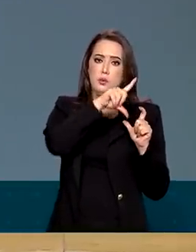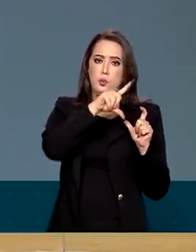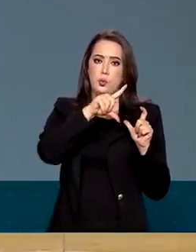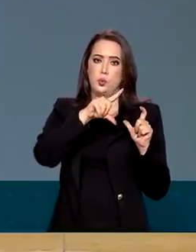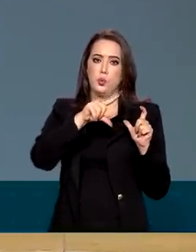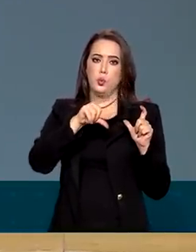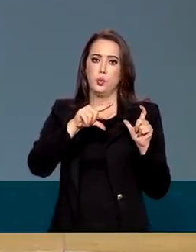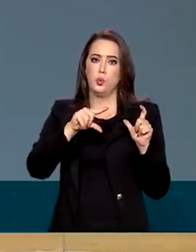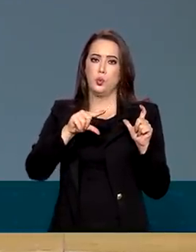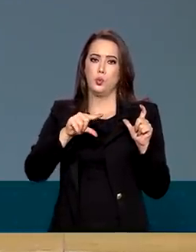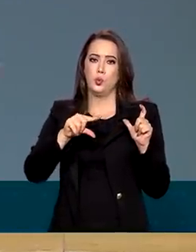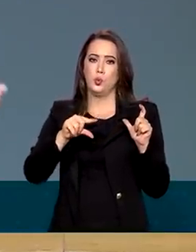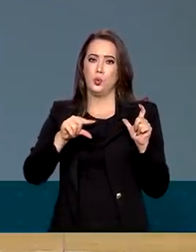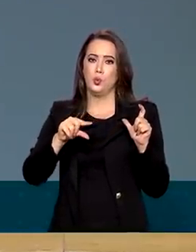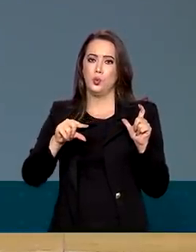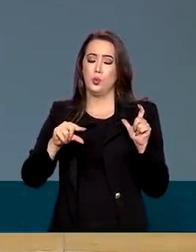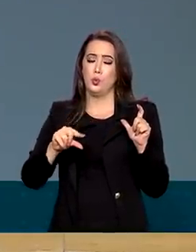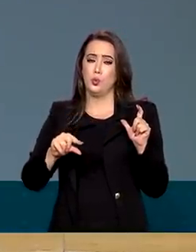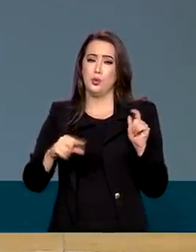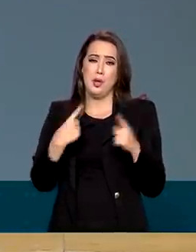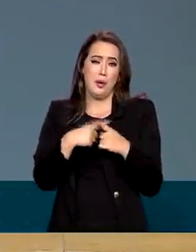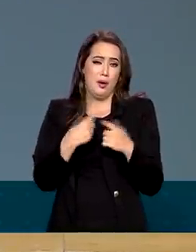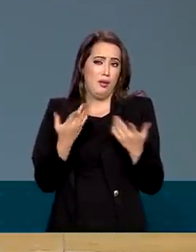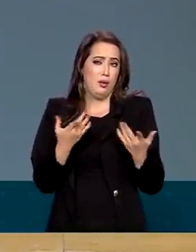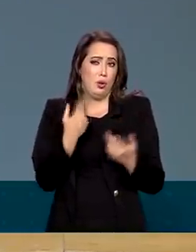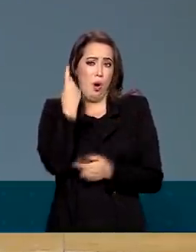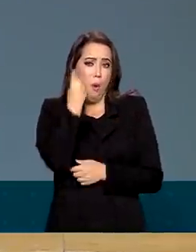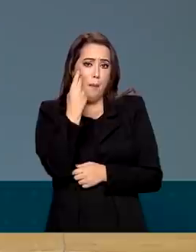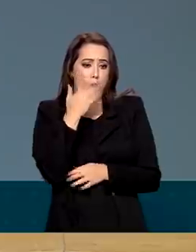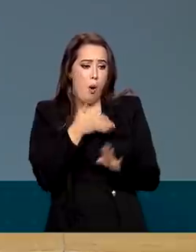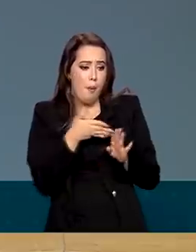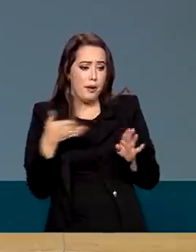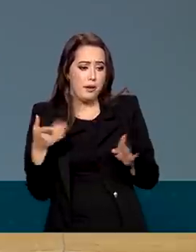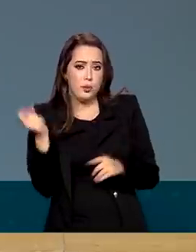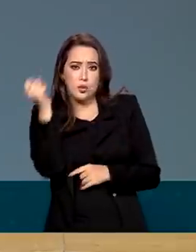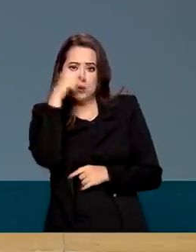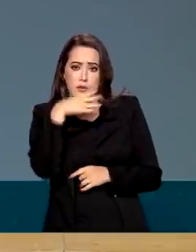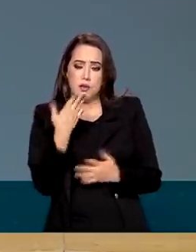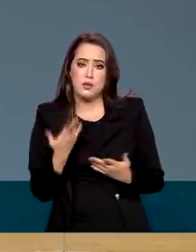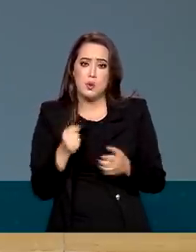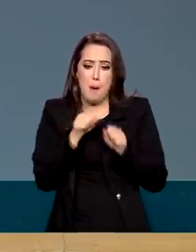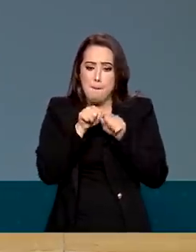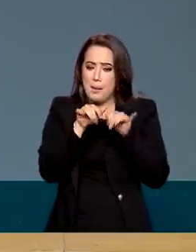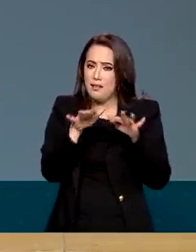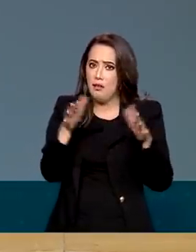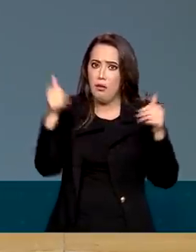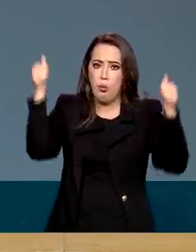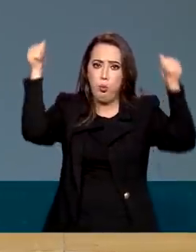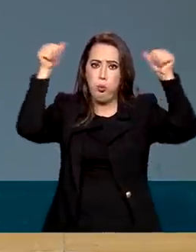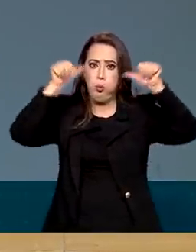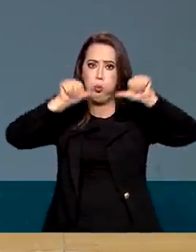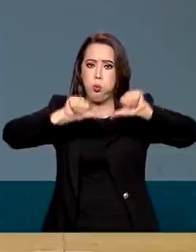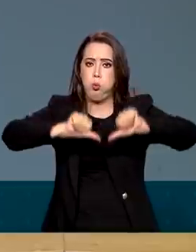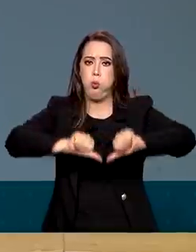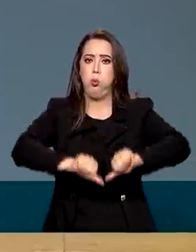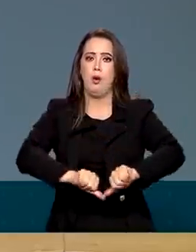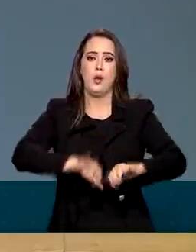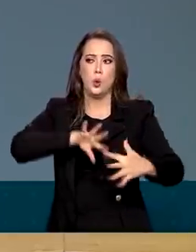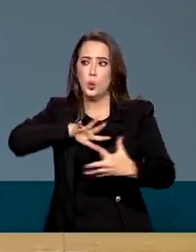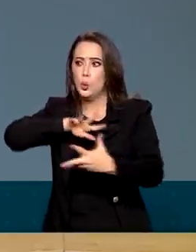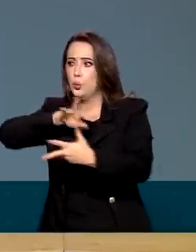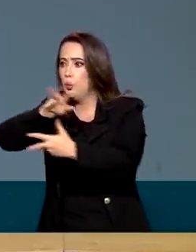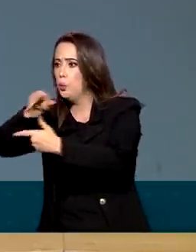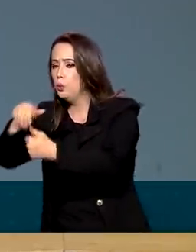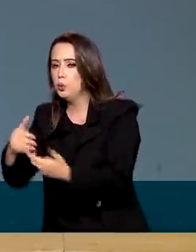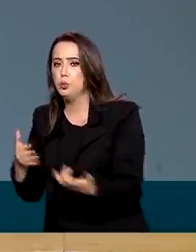O que é compreensível no momento de dificuldades. a pandemia foi devastadora. Foi no mundo inteiro e foi